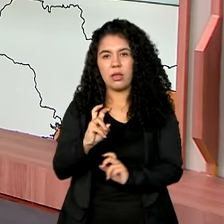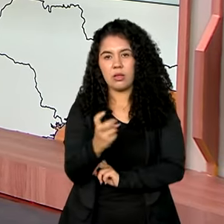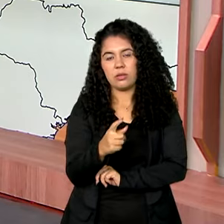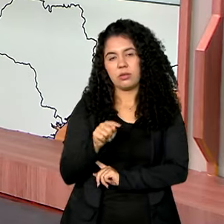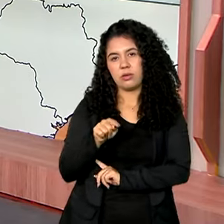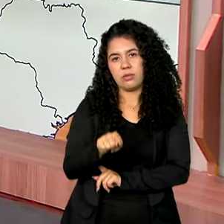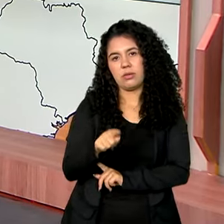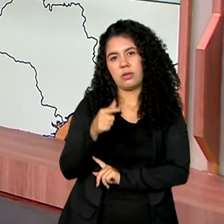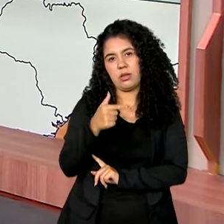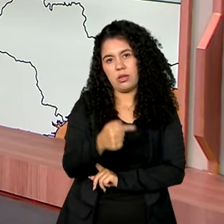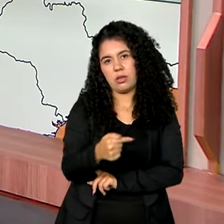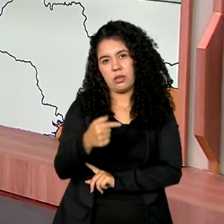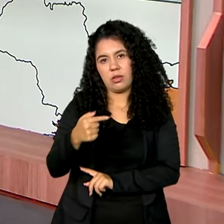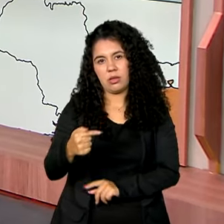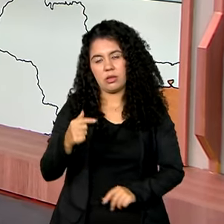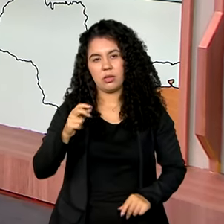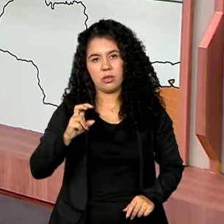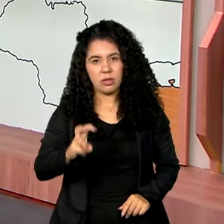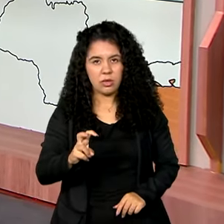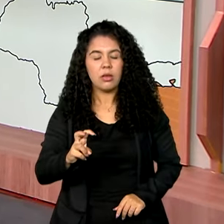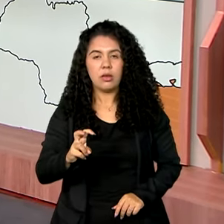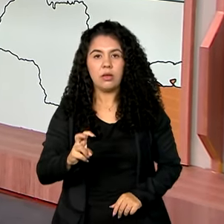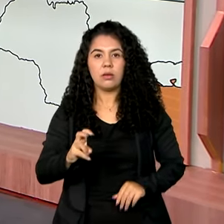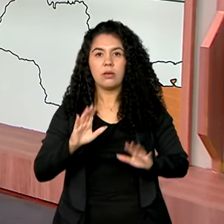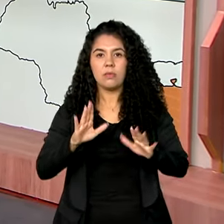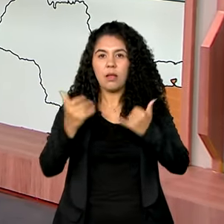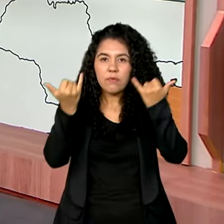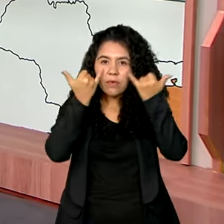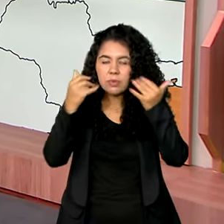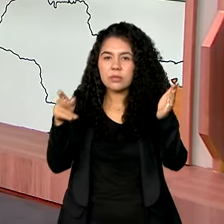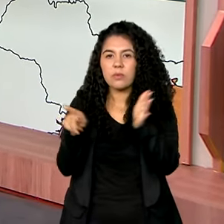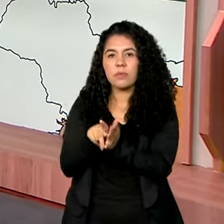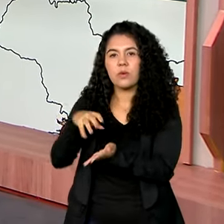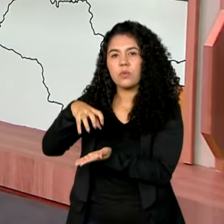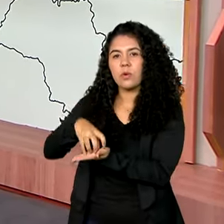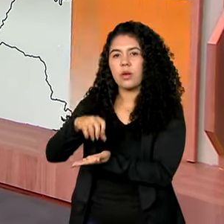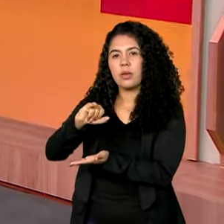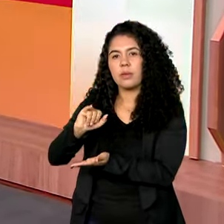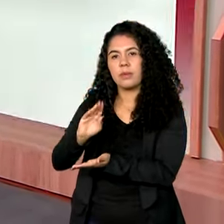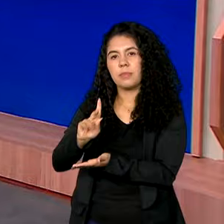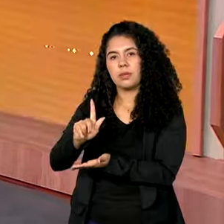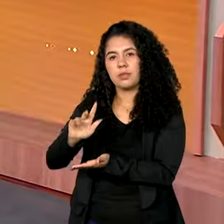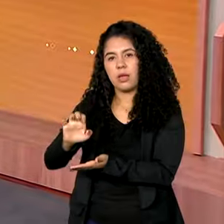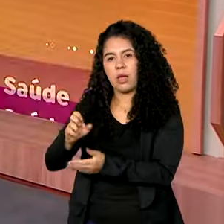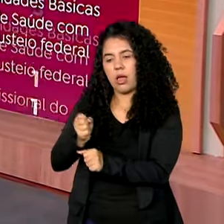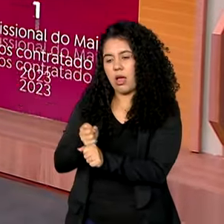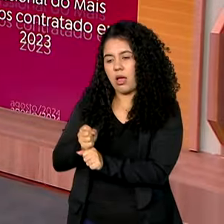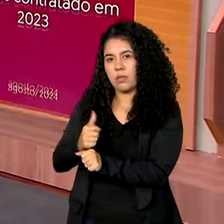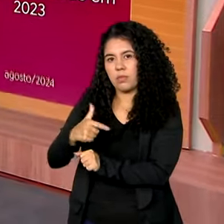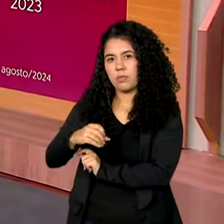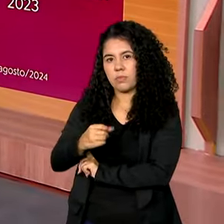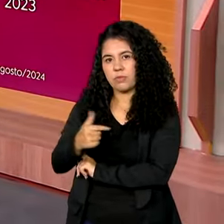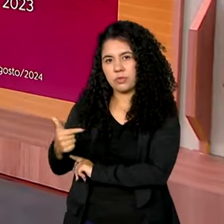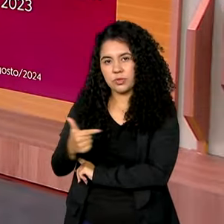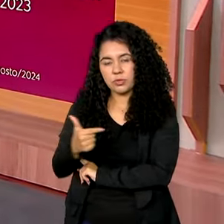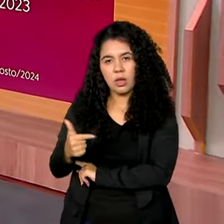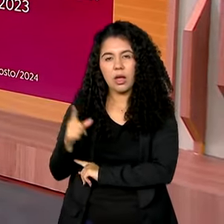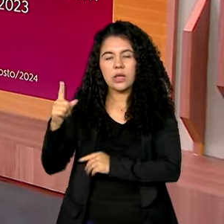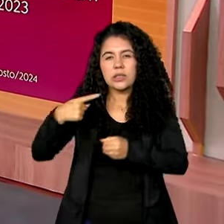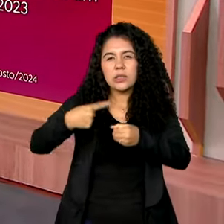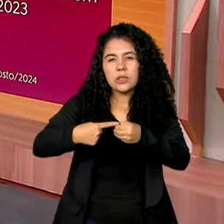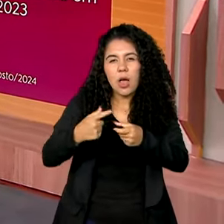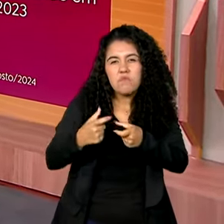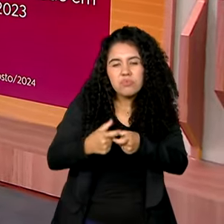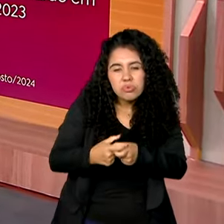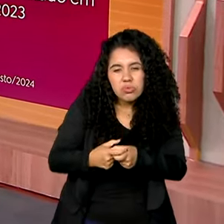5.700 habitantes, segundo o censo de 2022 do IBGE. Mesmo sendo uma cidade pequena,